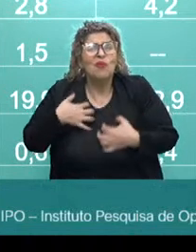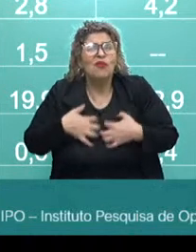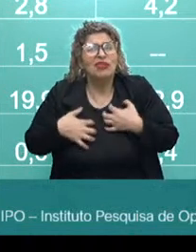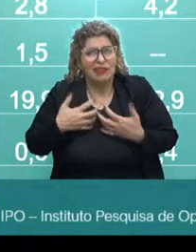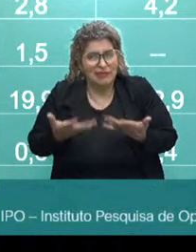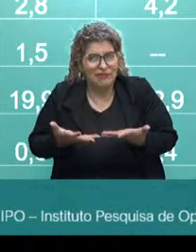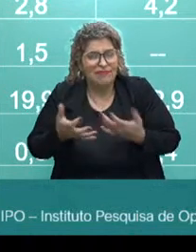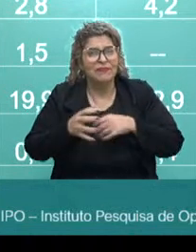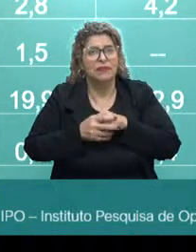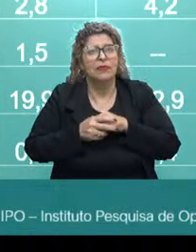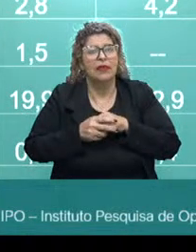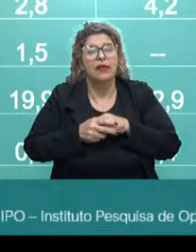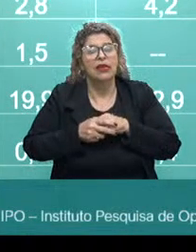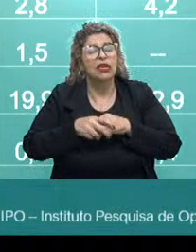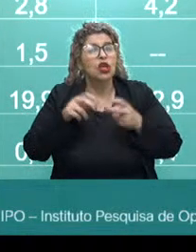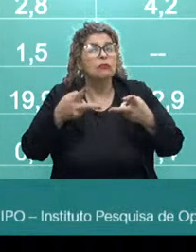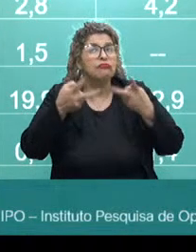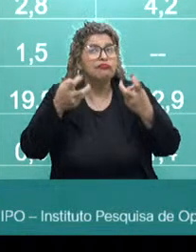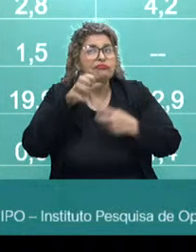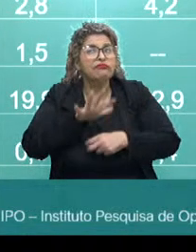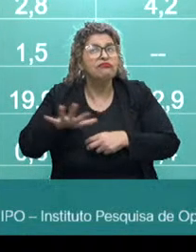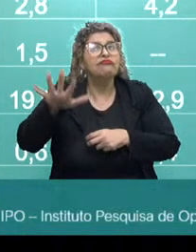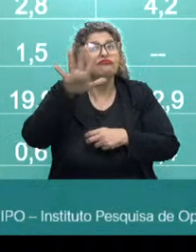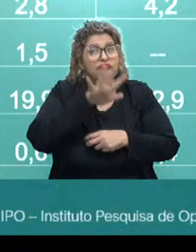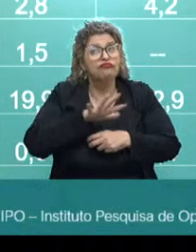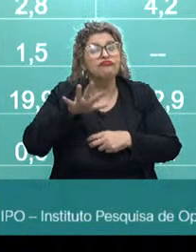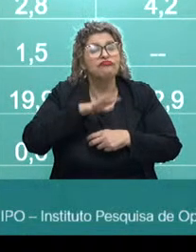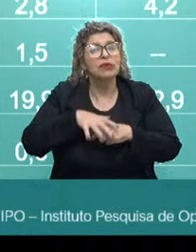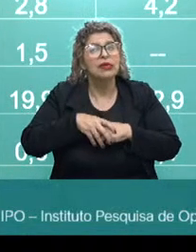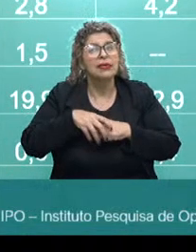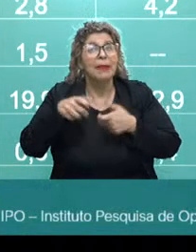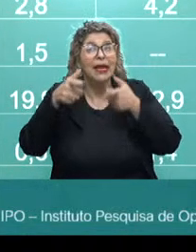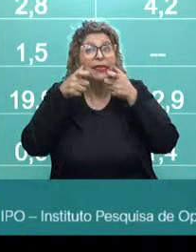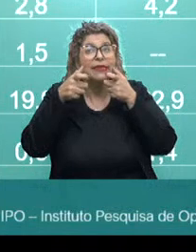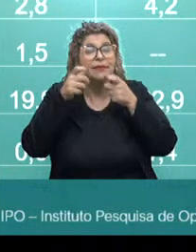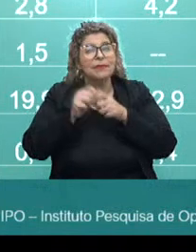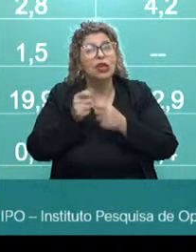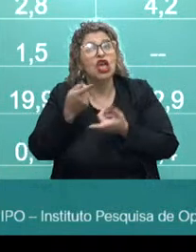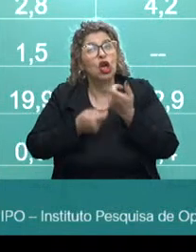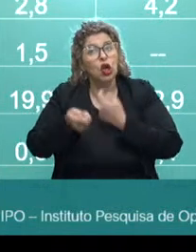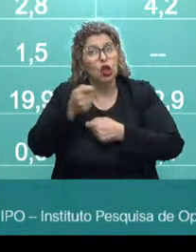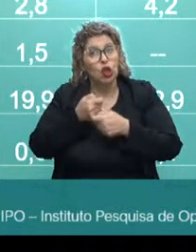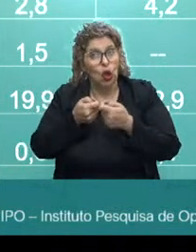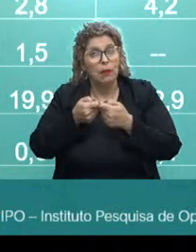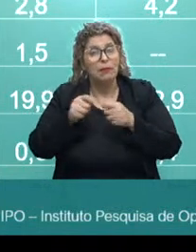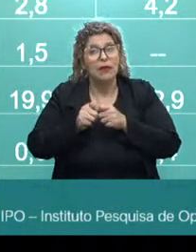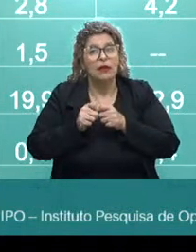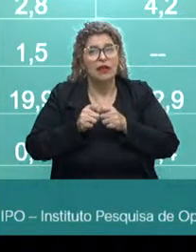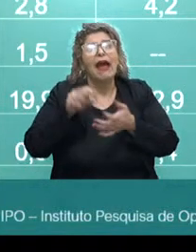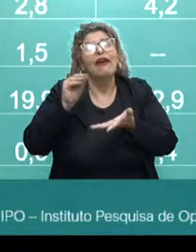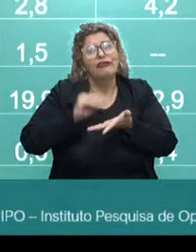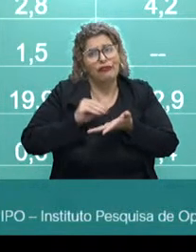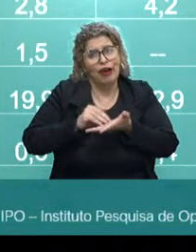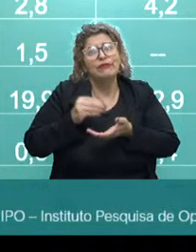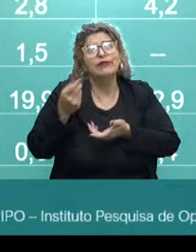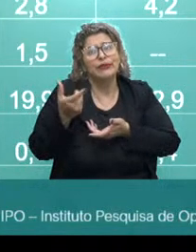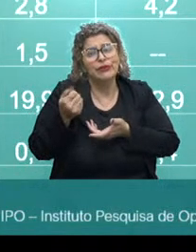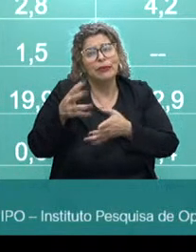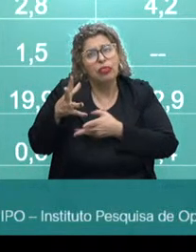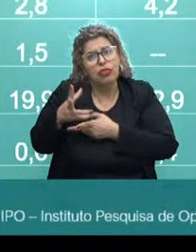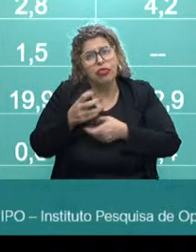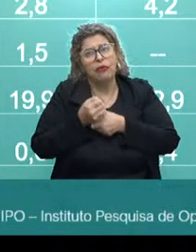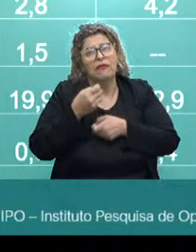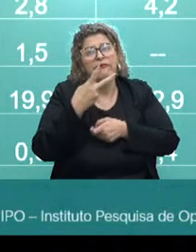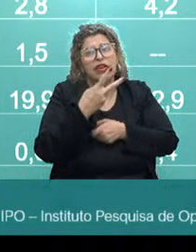incomodando. Então, se a gente olhar de forma mais atenta à tabela, o econômico financeiro, a pessoa diz falta de dinheiro, já soma ali